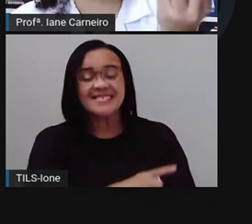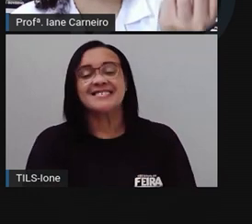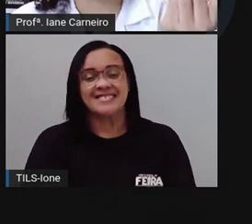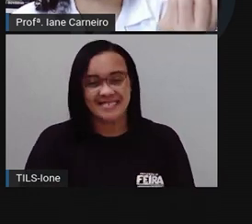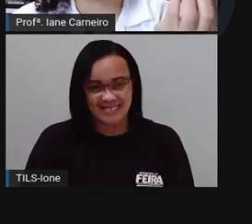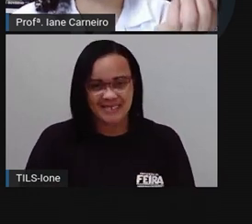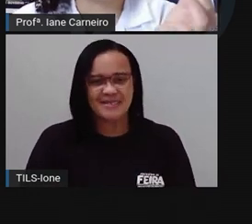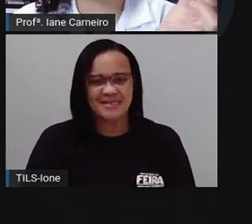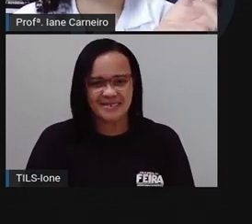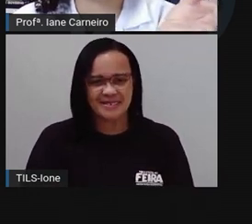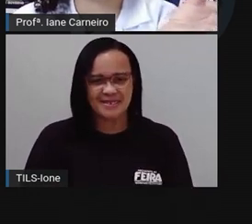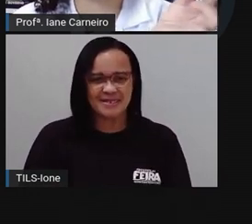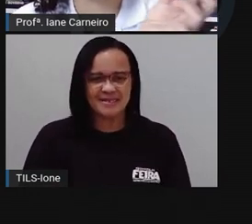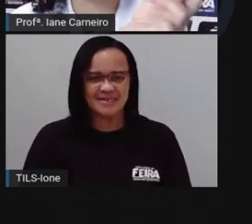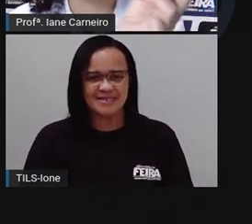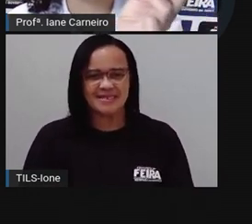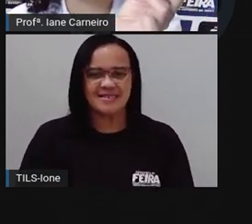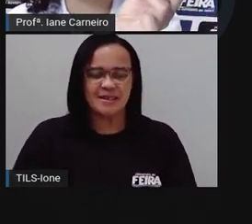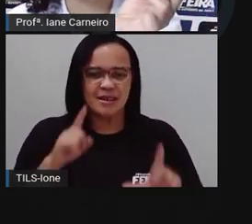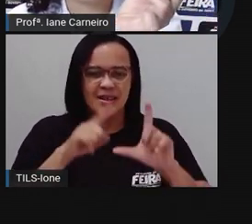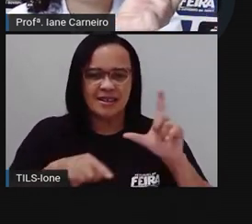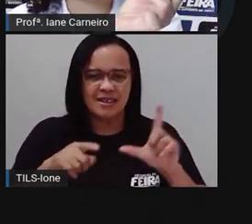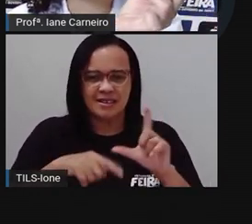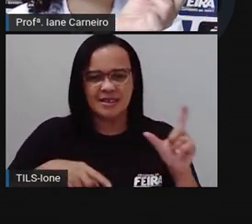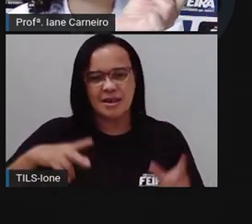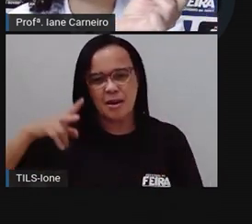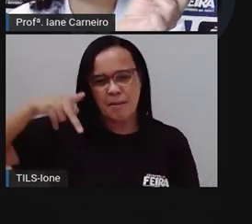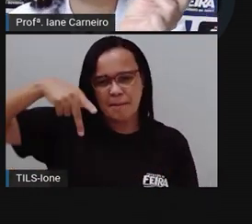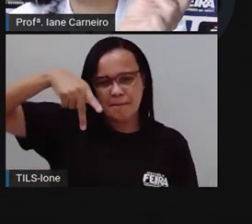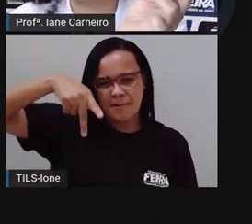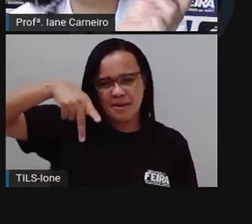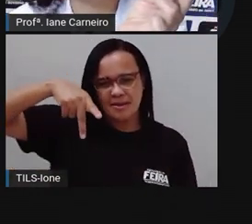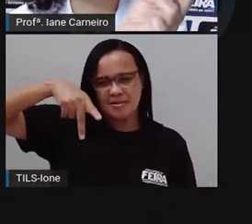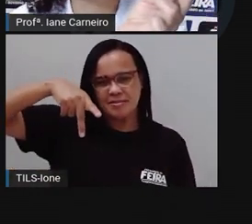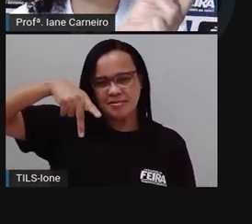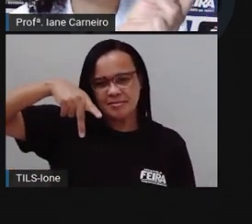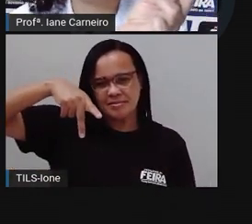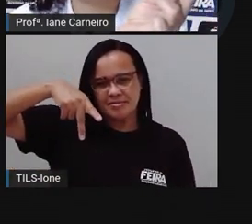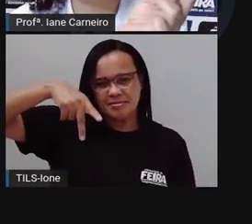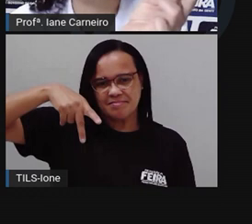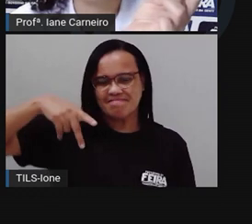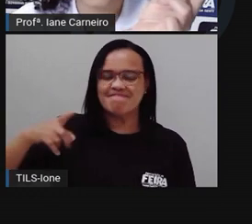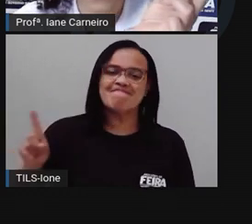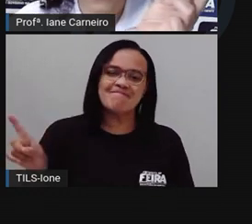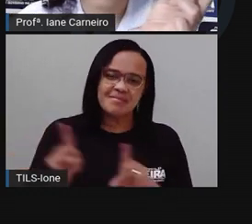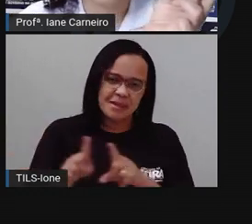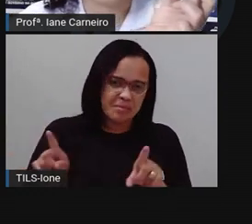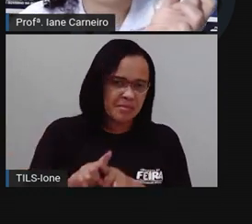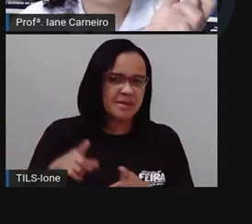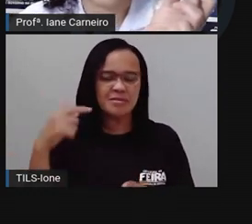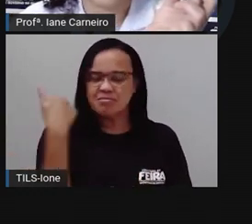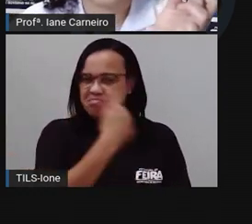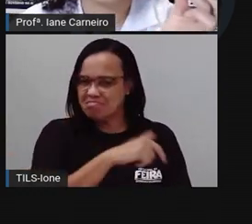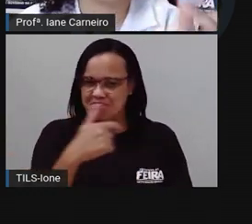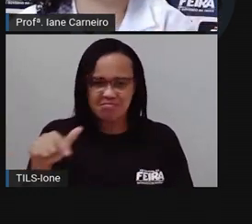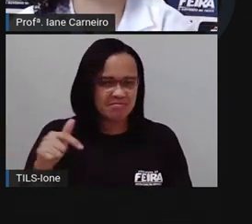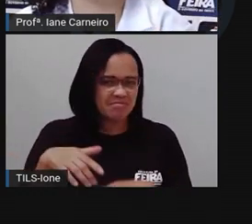Que letra é essa, gente? A letra P. Também não tem a letra P.